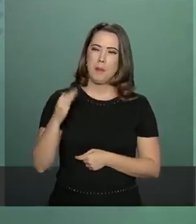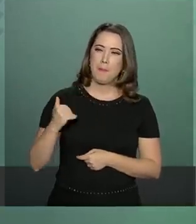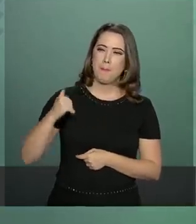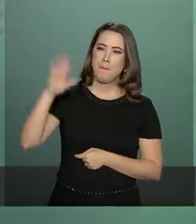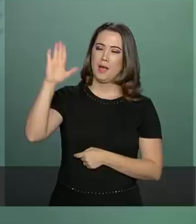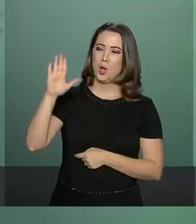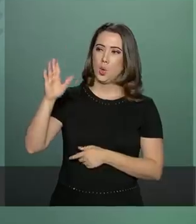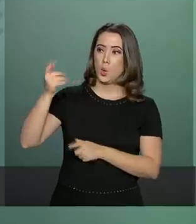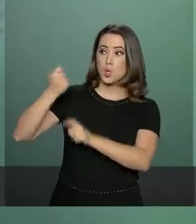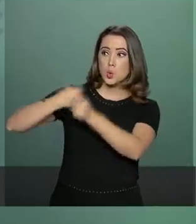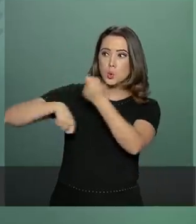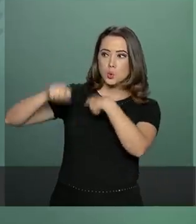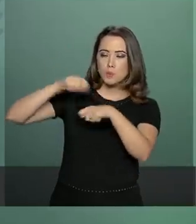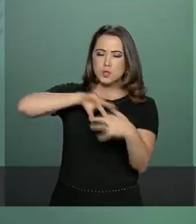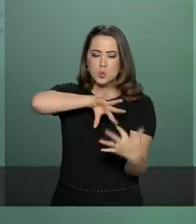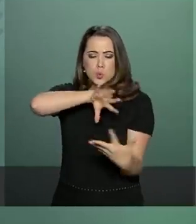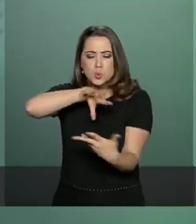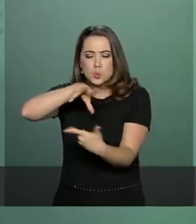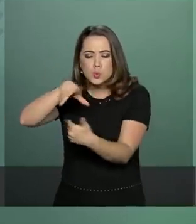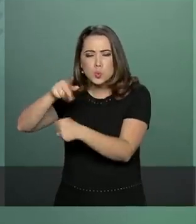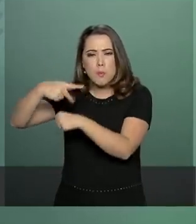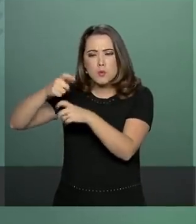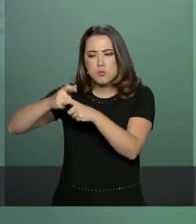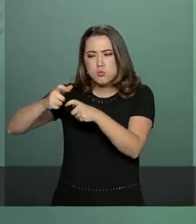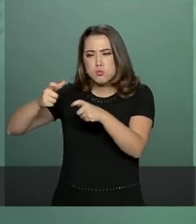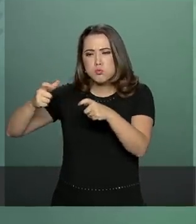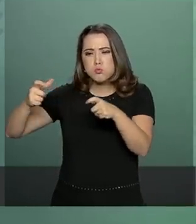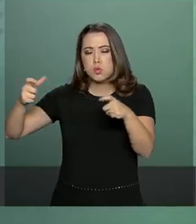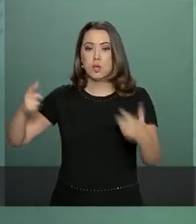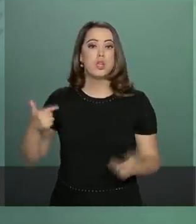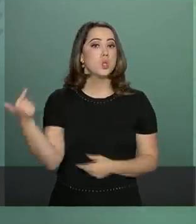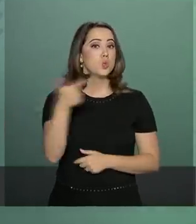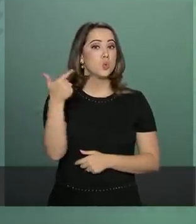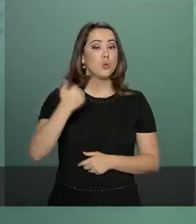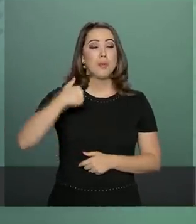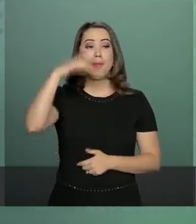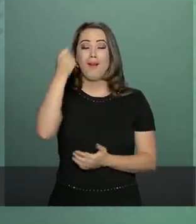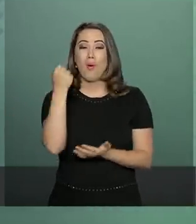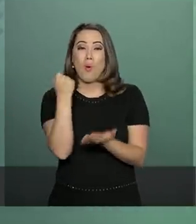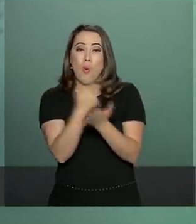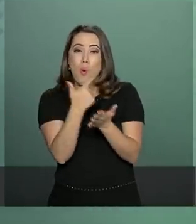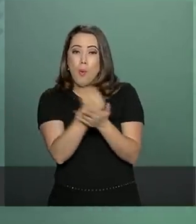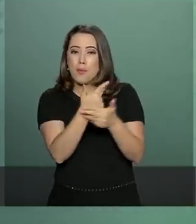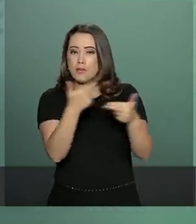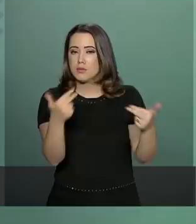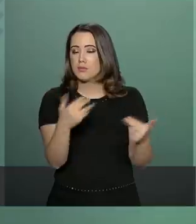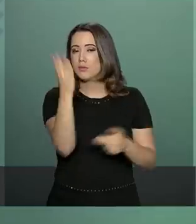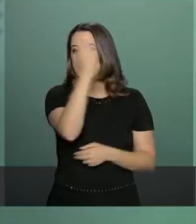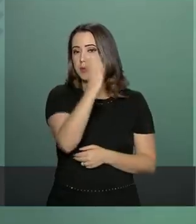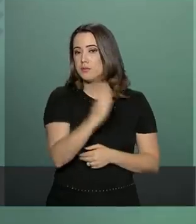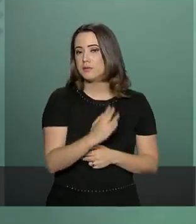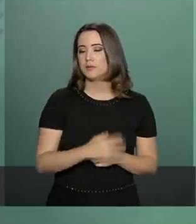maior economia do mundo e o segundo maior comprador de produtos brasileiros.